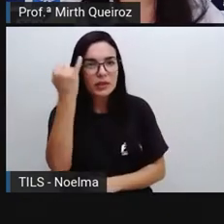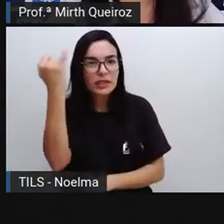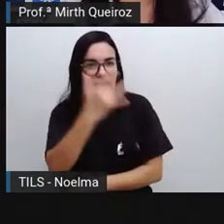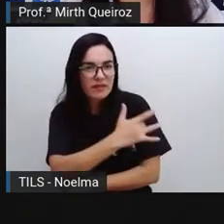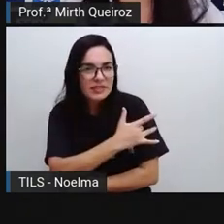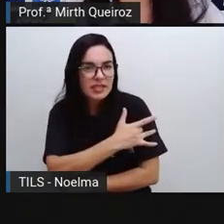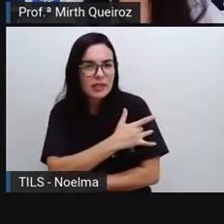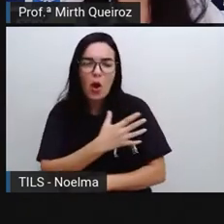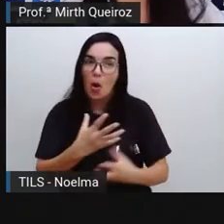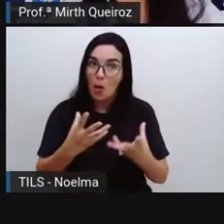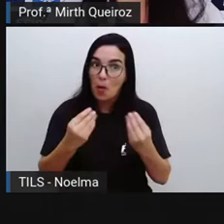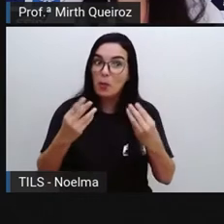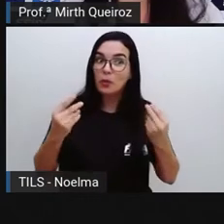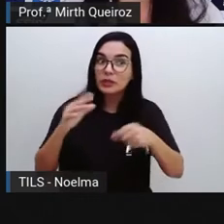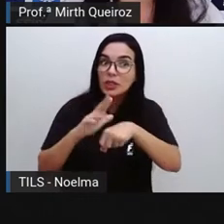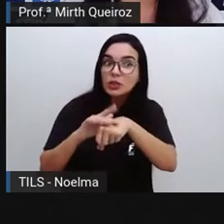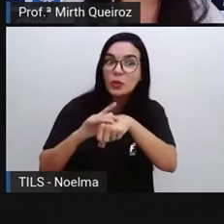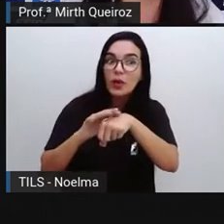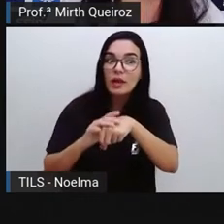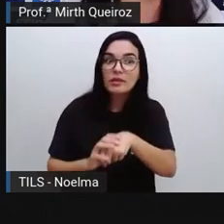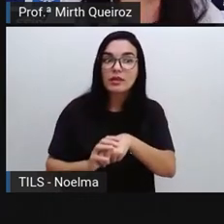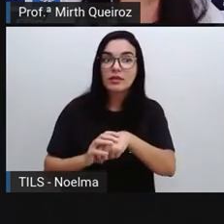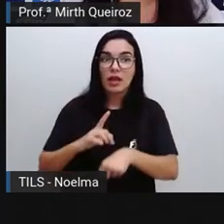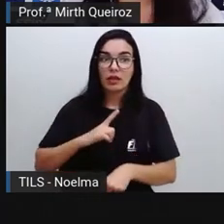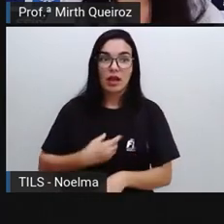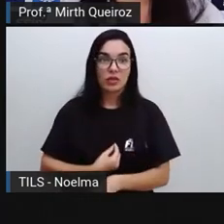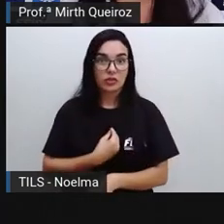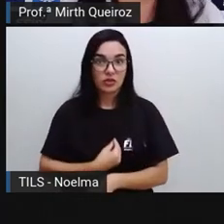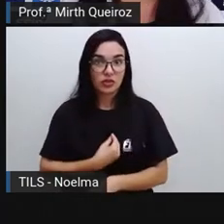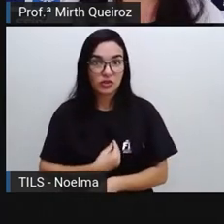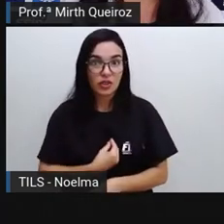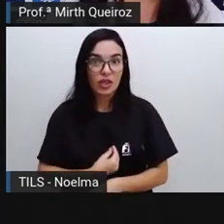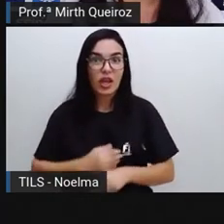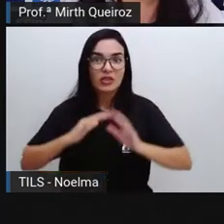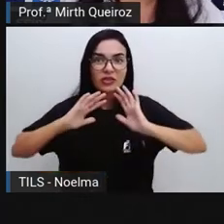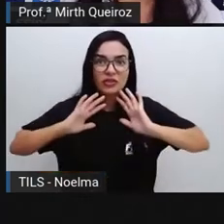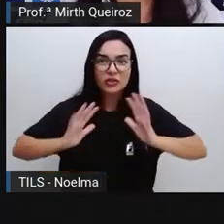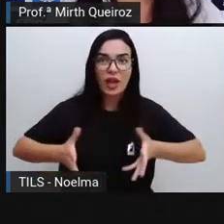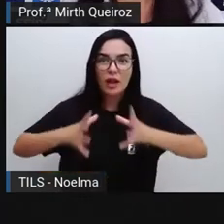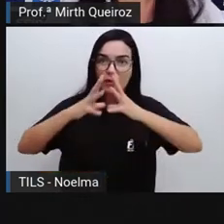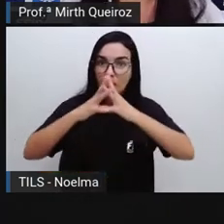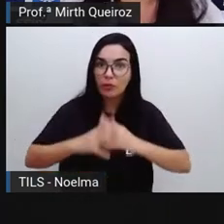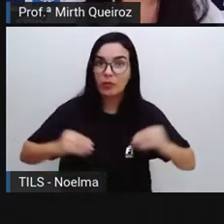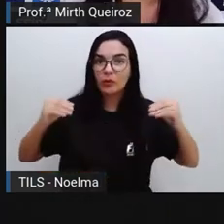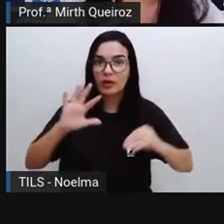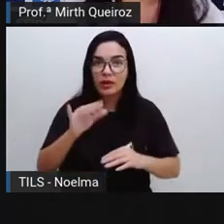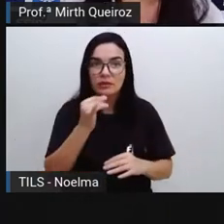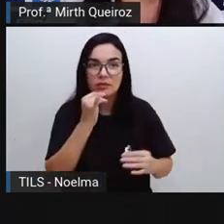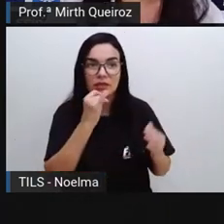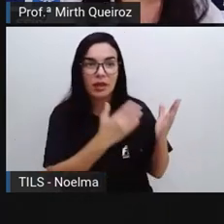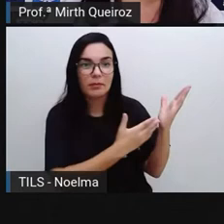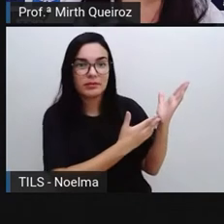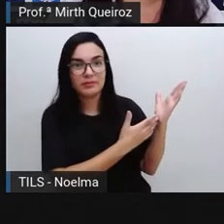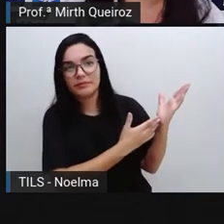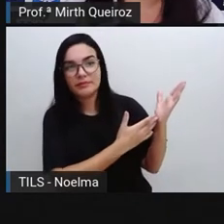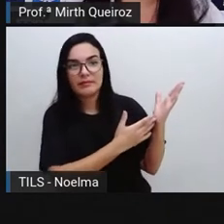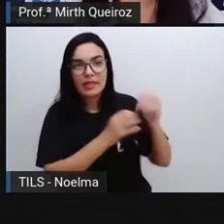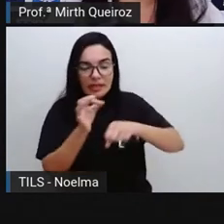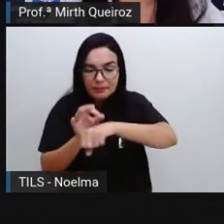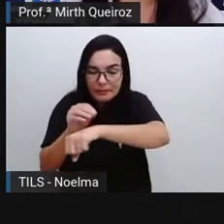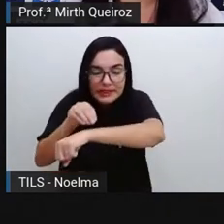que foram os casos aí, neste caso, o sarampo, tuberculose, tétano, foram